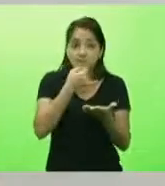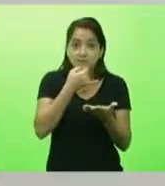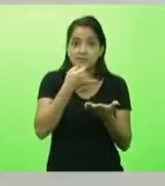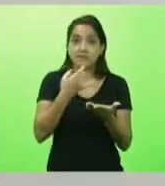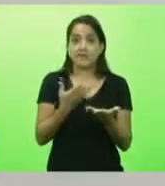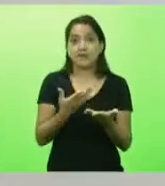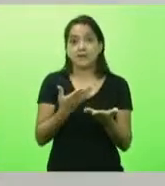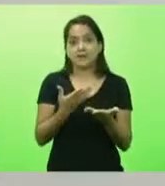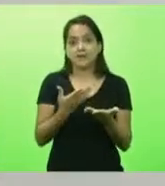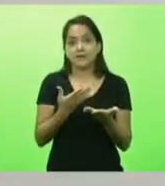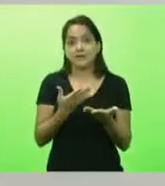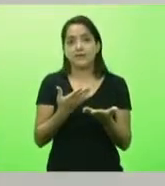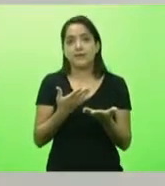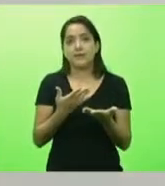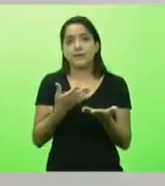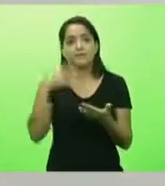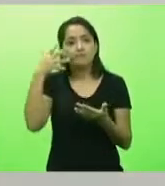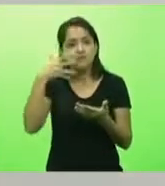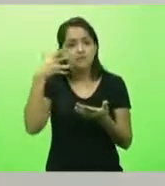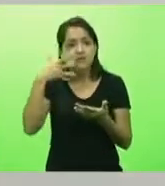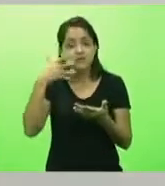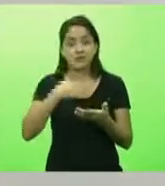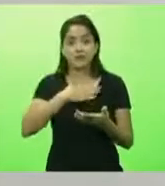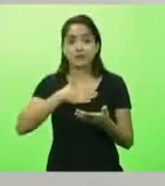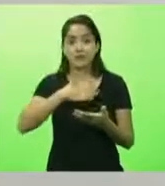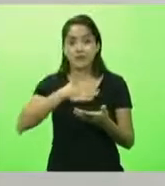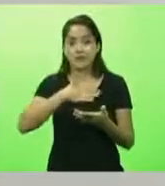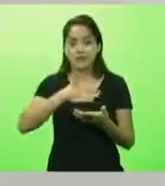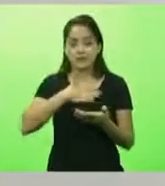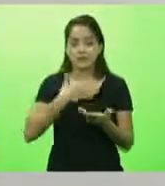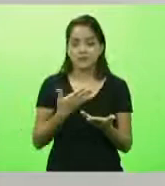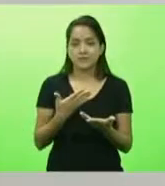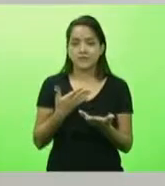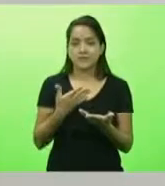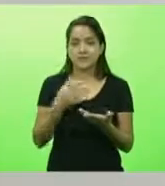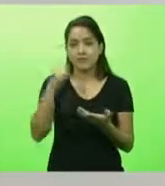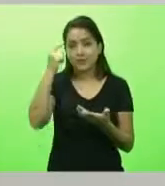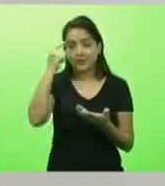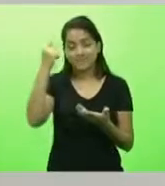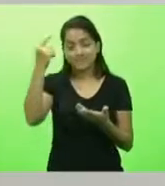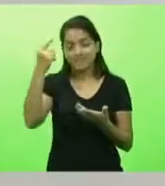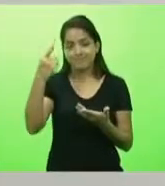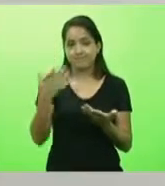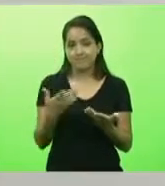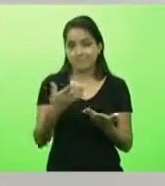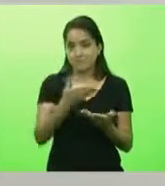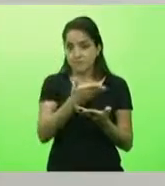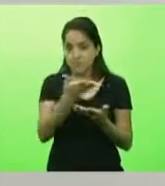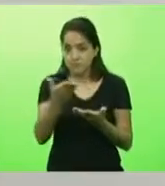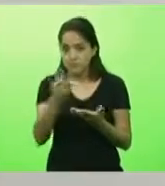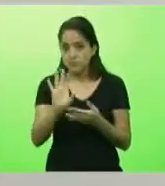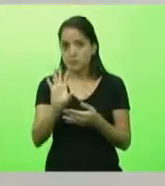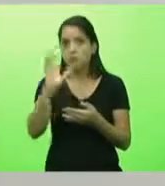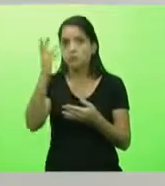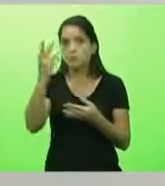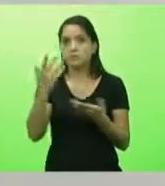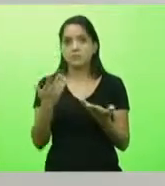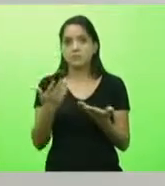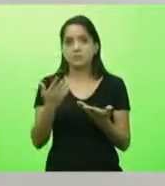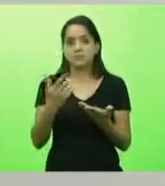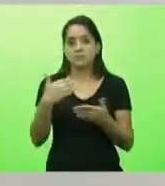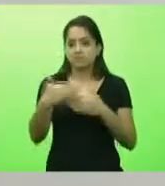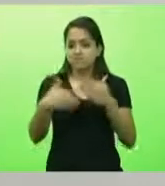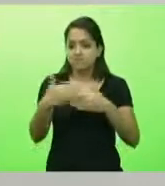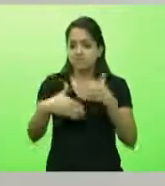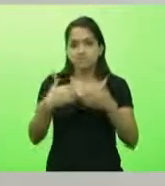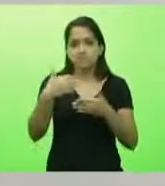esse tipo de discurso. Imaginem se esse tipo de situação aqui se torna rotineiro.